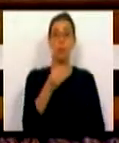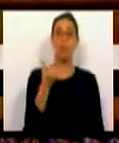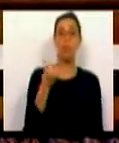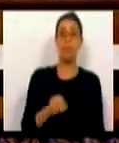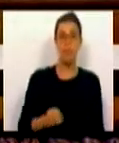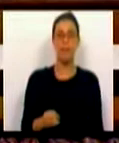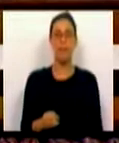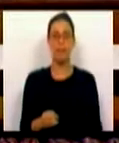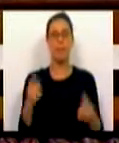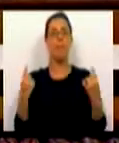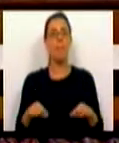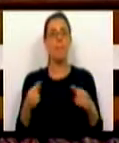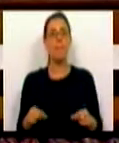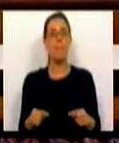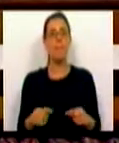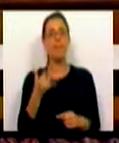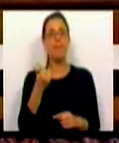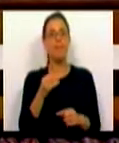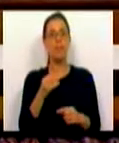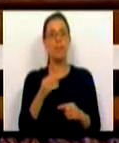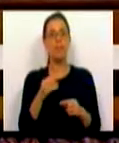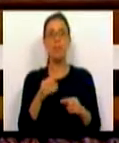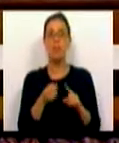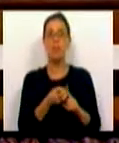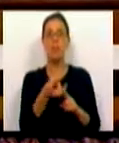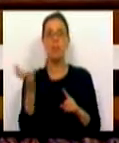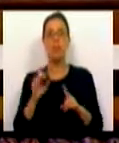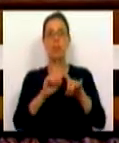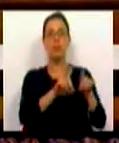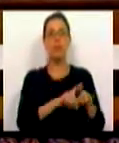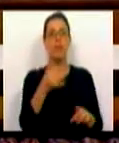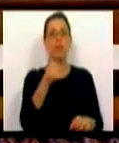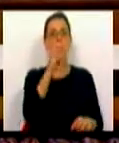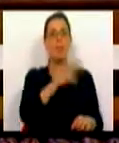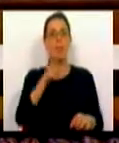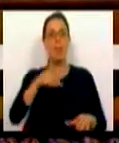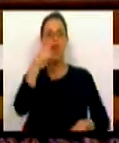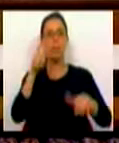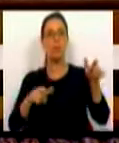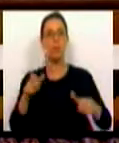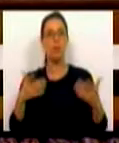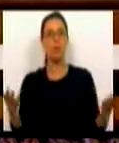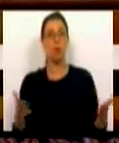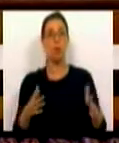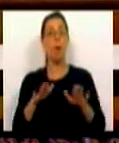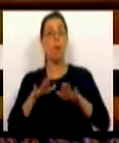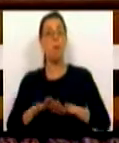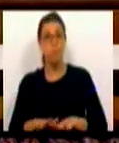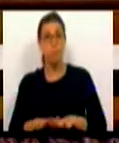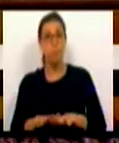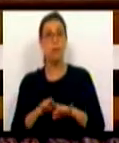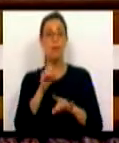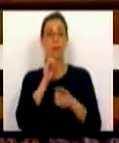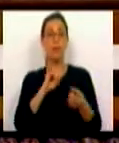existam 20 megalópolis com mais de 20 milhões de habitantes. Estancar e,